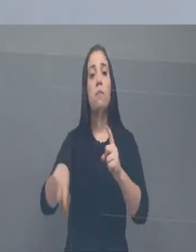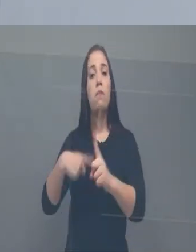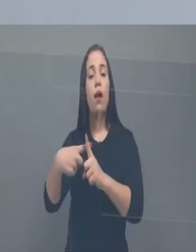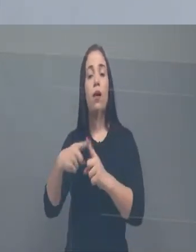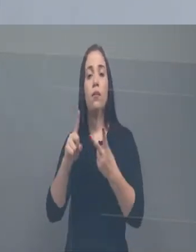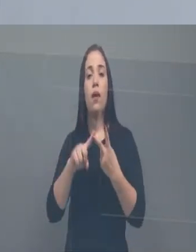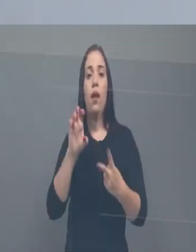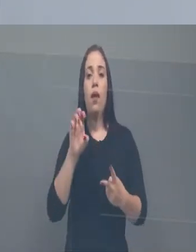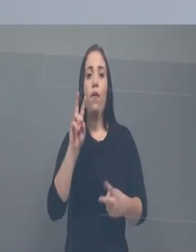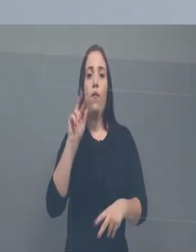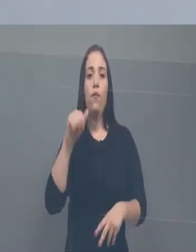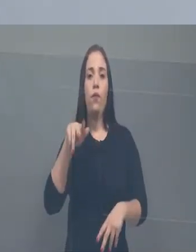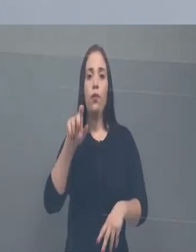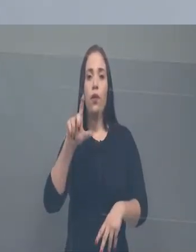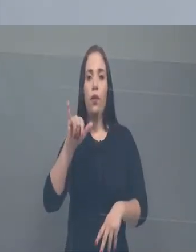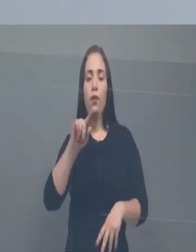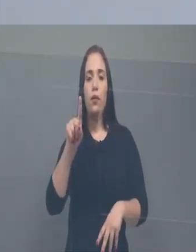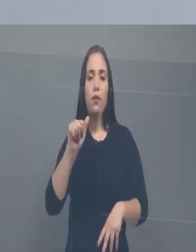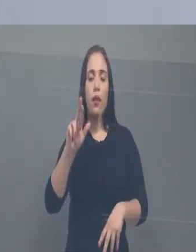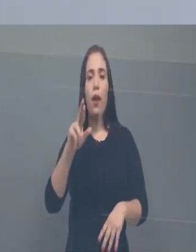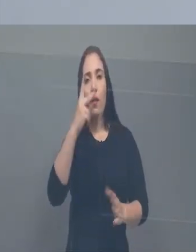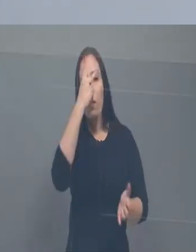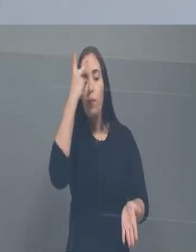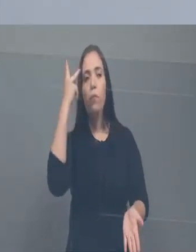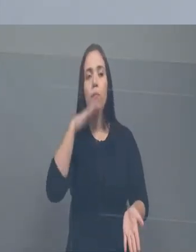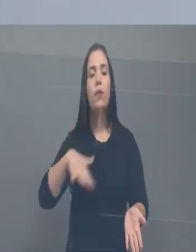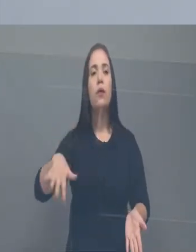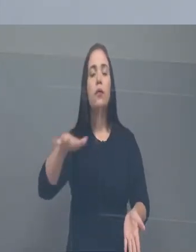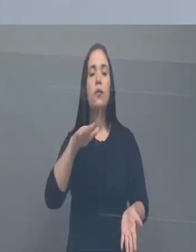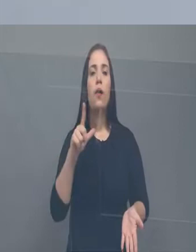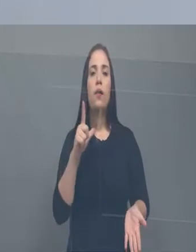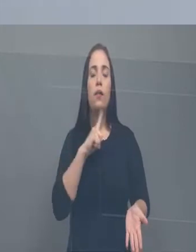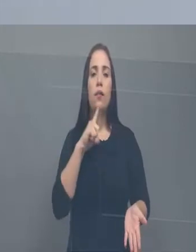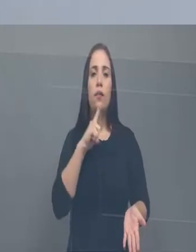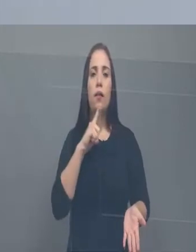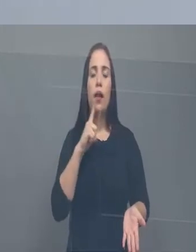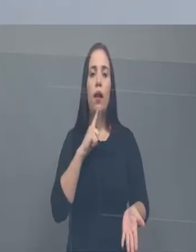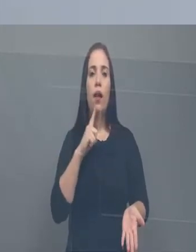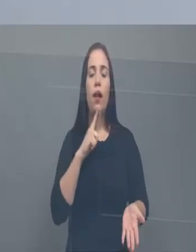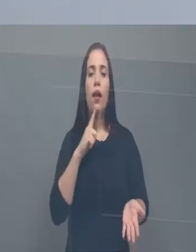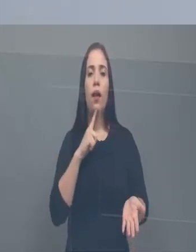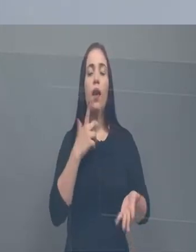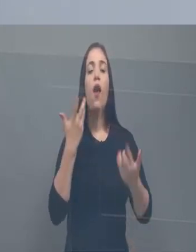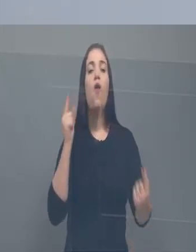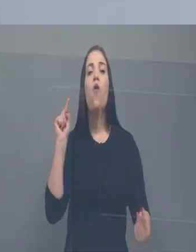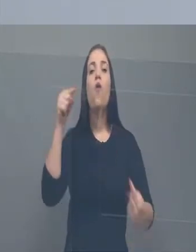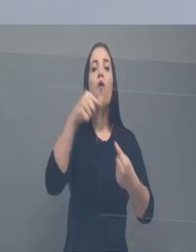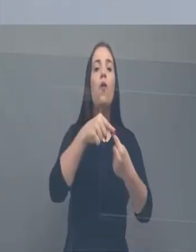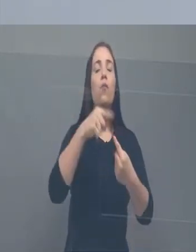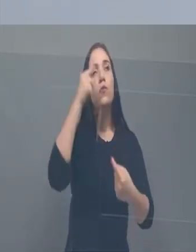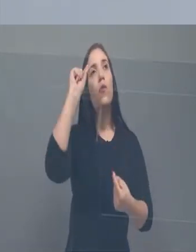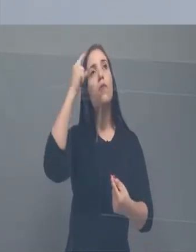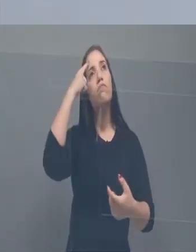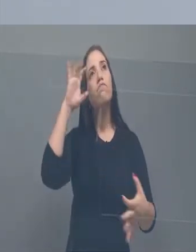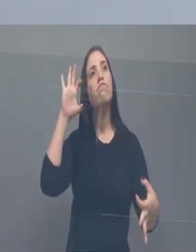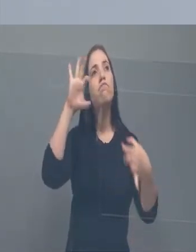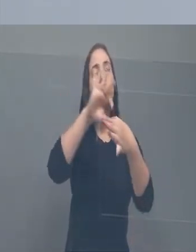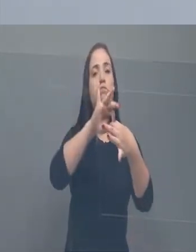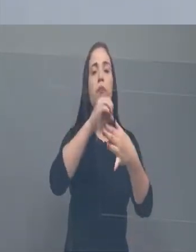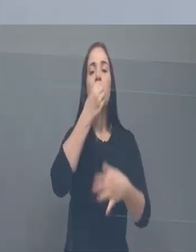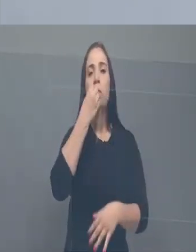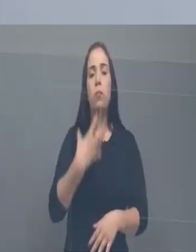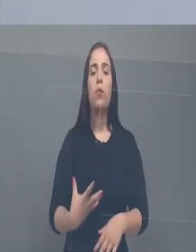mostra que quando as pessoas estão imbuídas de bom propósito, não precisa